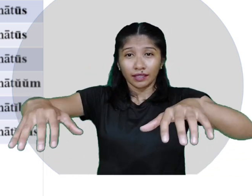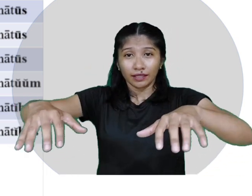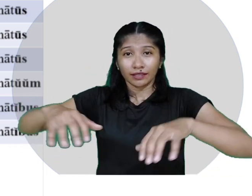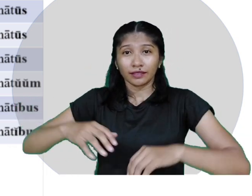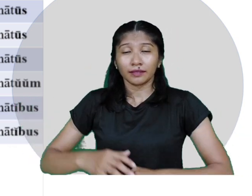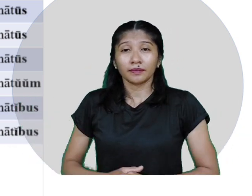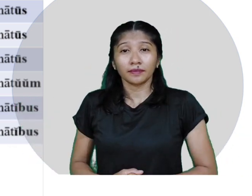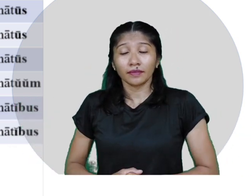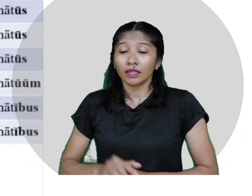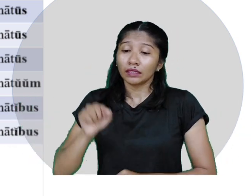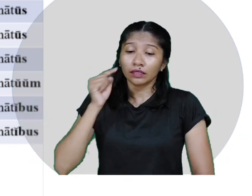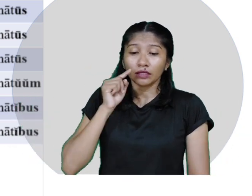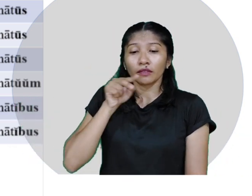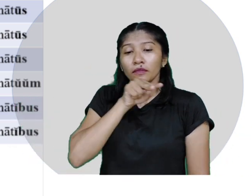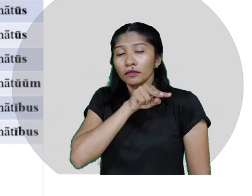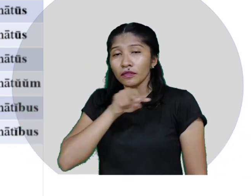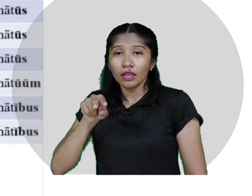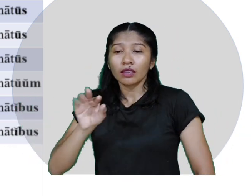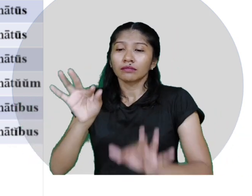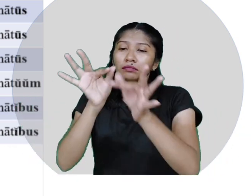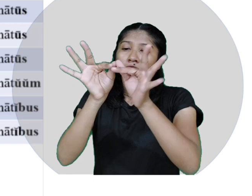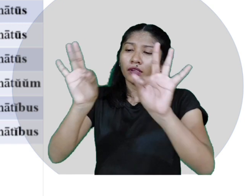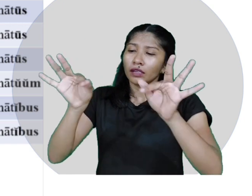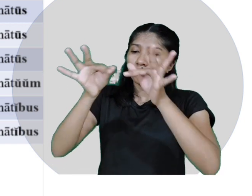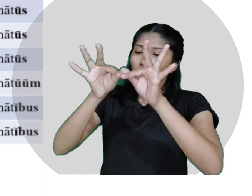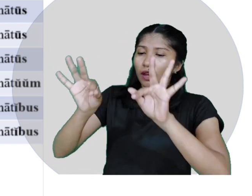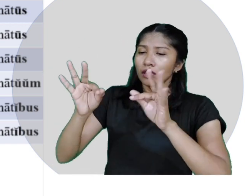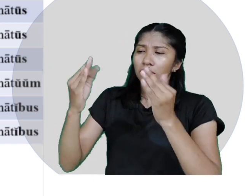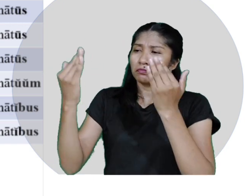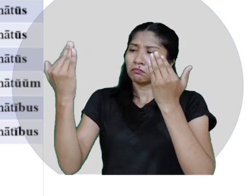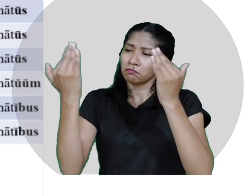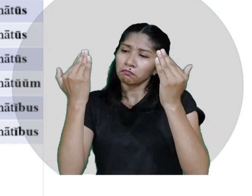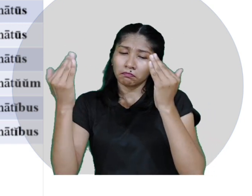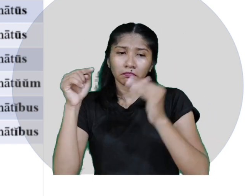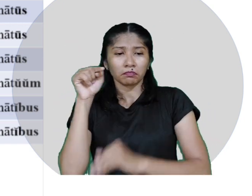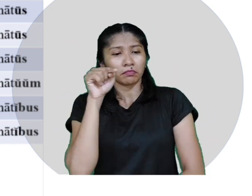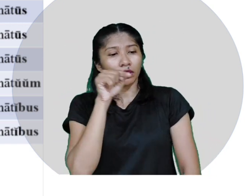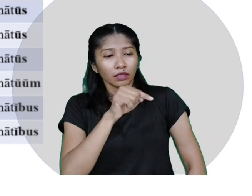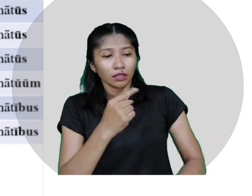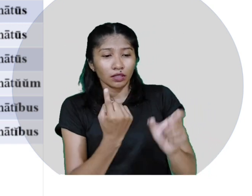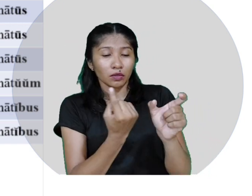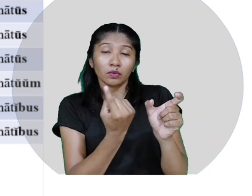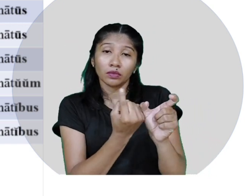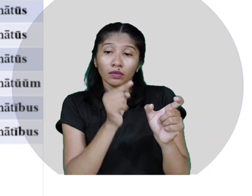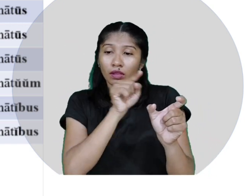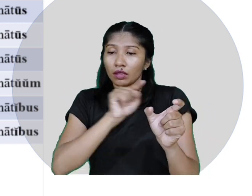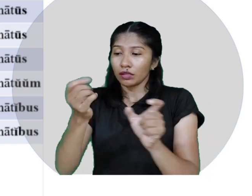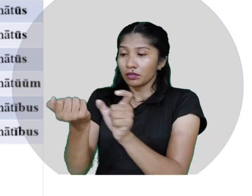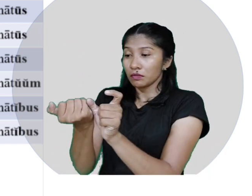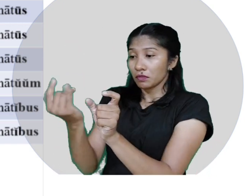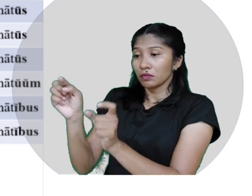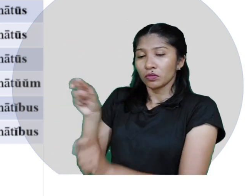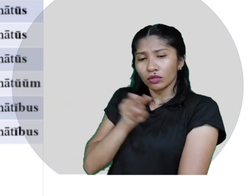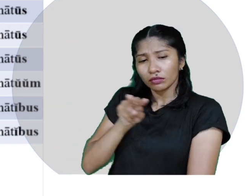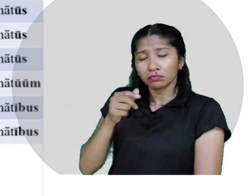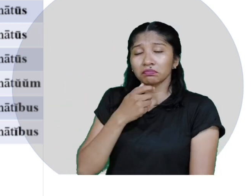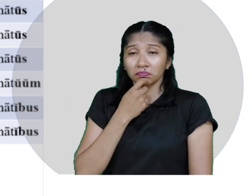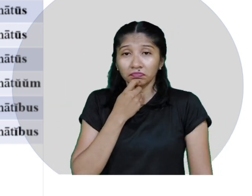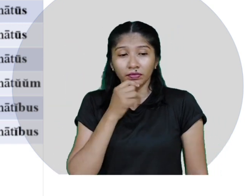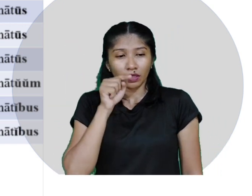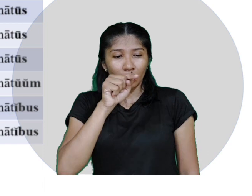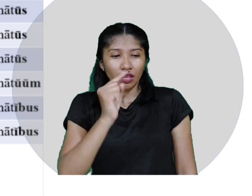frases, compare a diferença entre o singular e o plural. O primeiro caso é